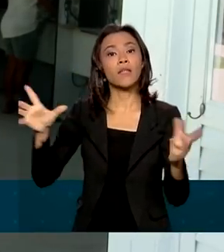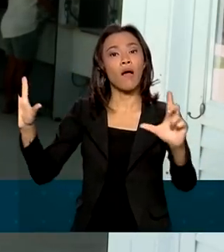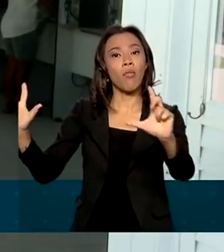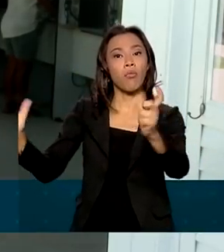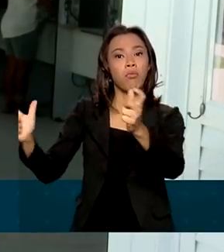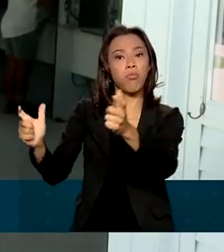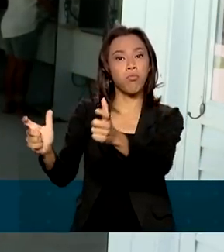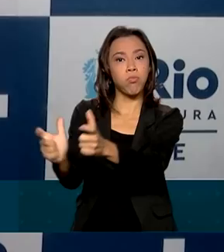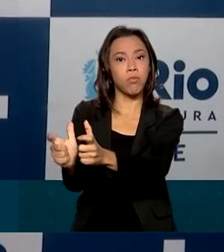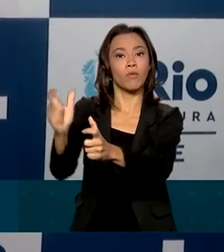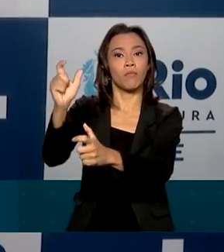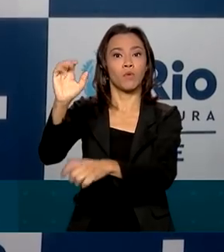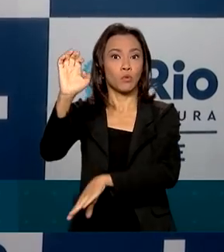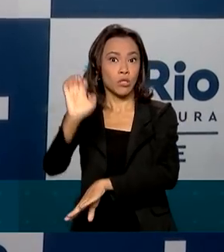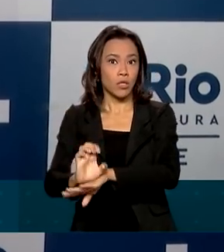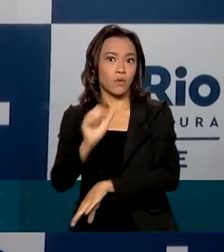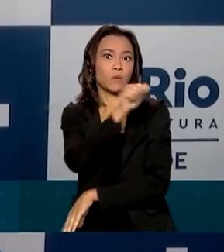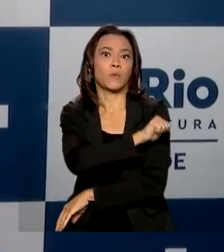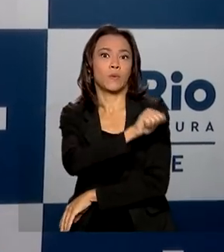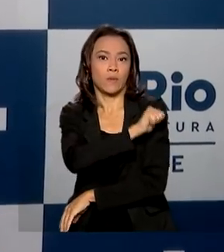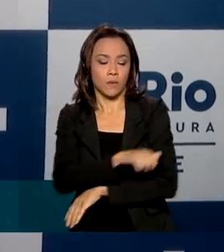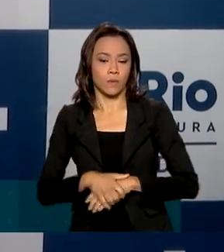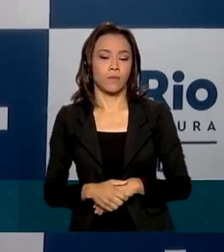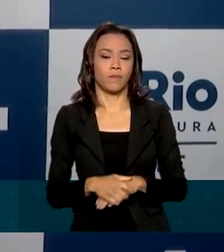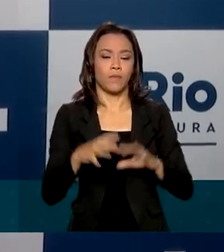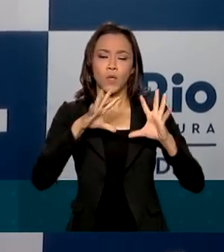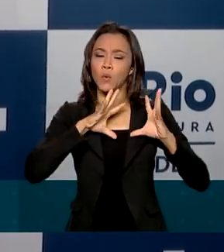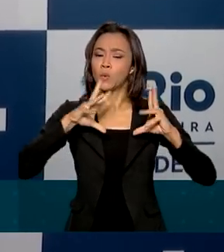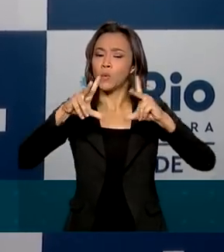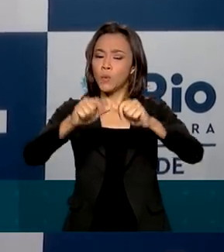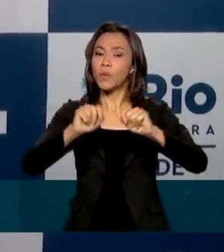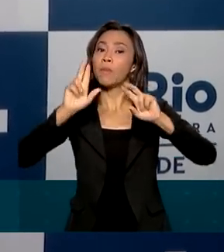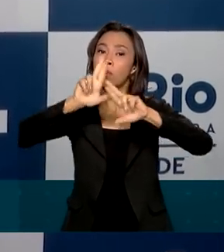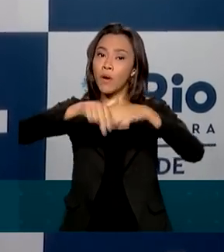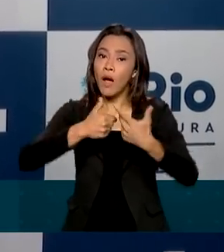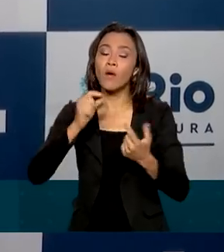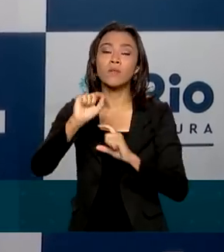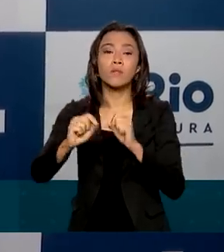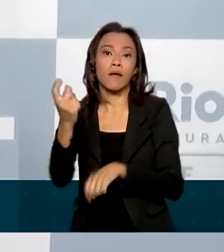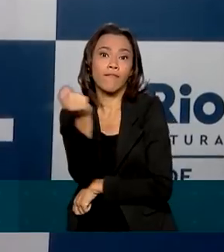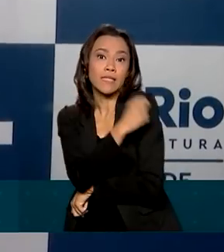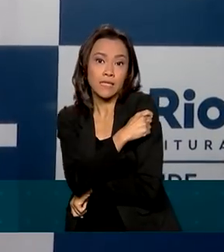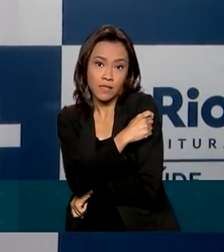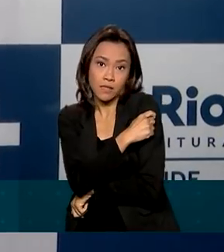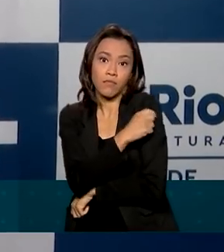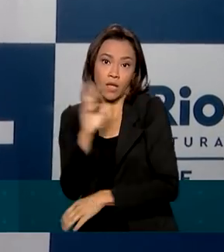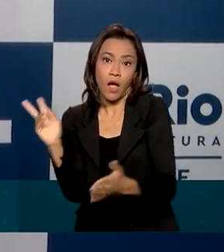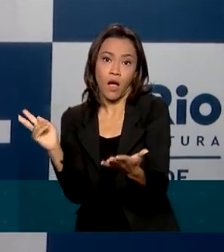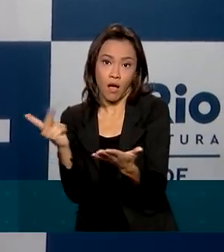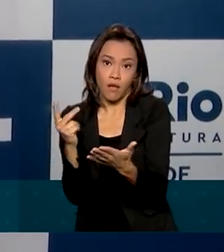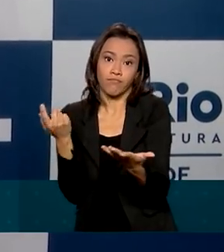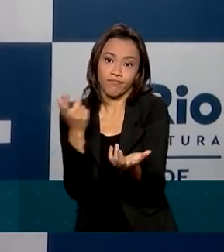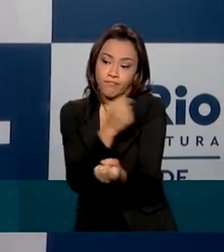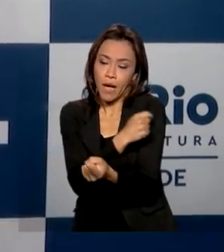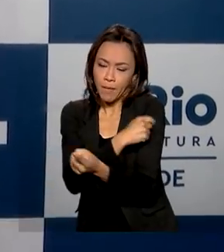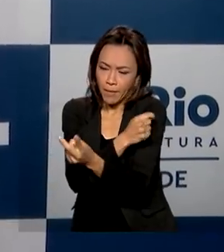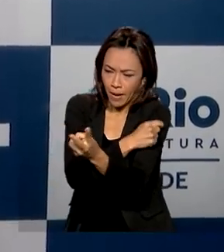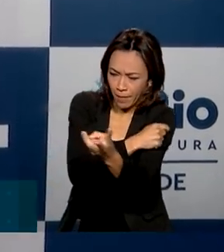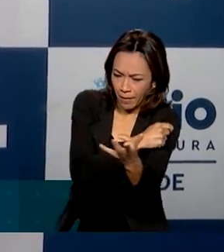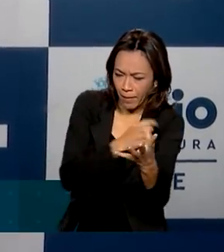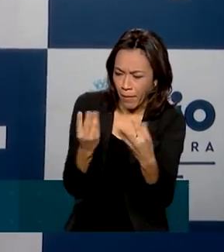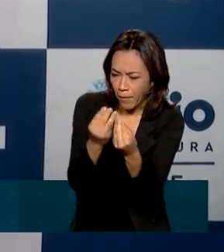menores do estado do Rio. Tudo se dá devido à alta cobertura da vacinação. E agora, hoje, a gente completa